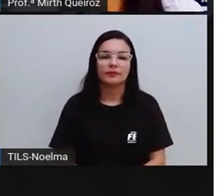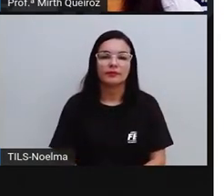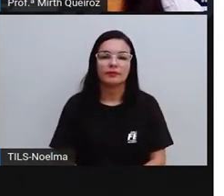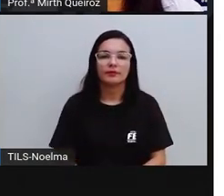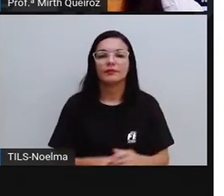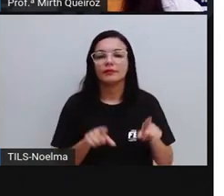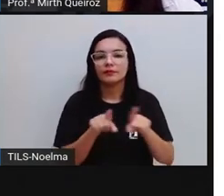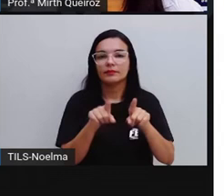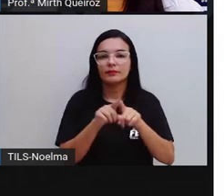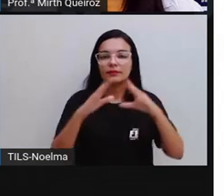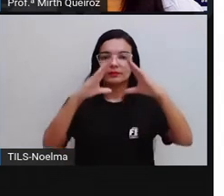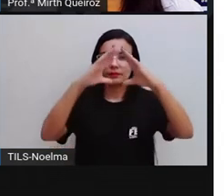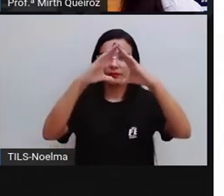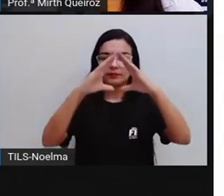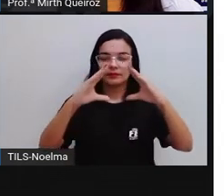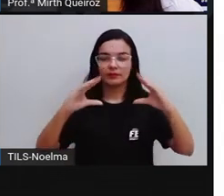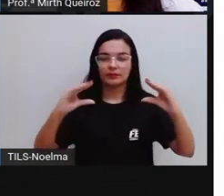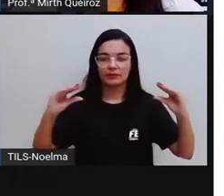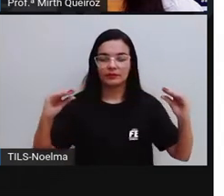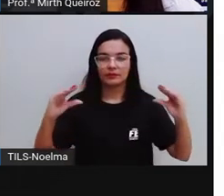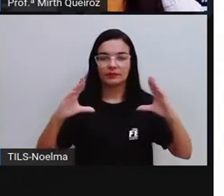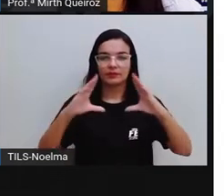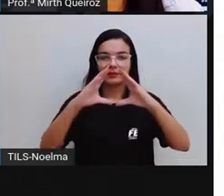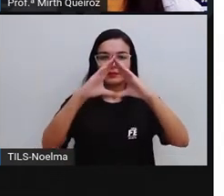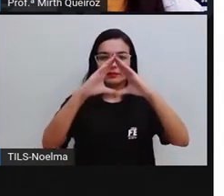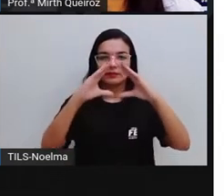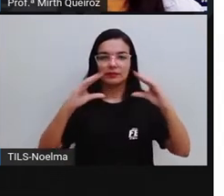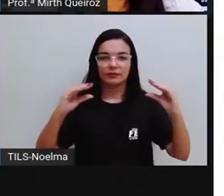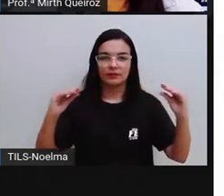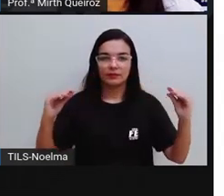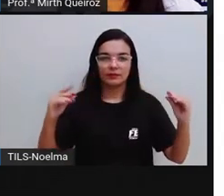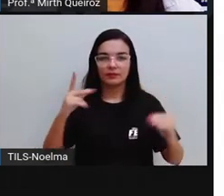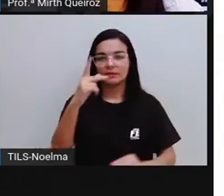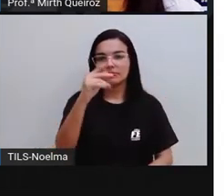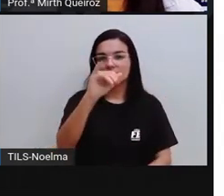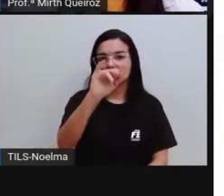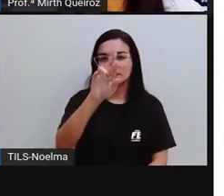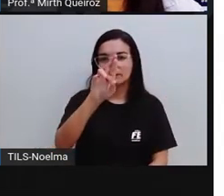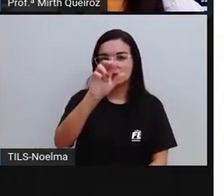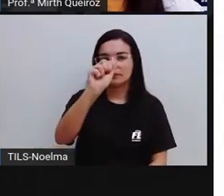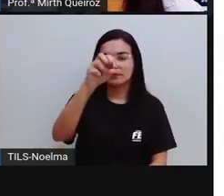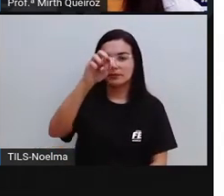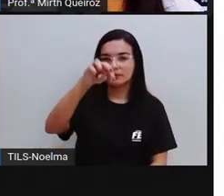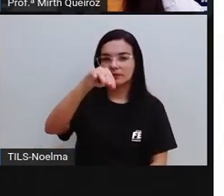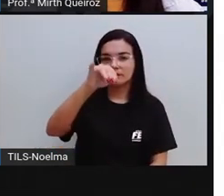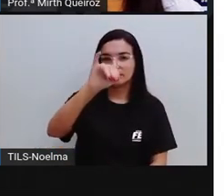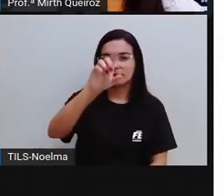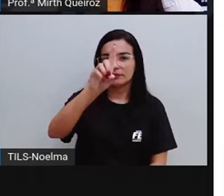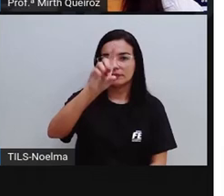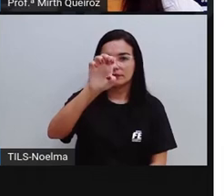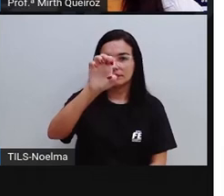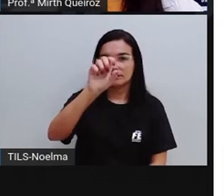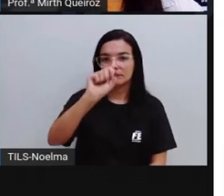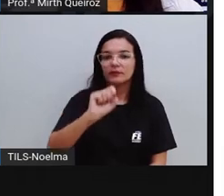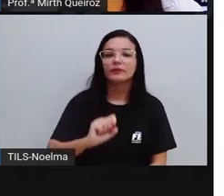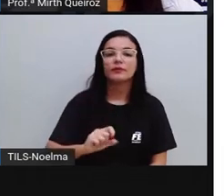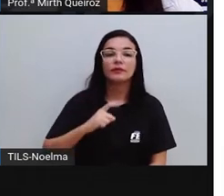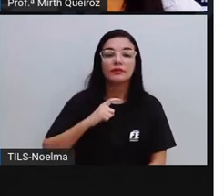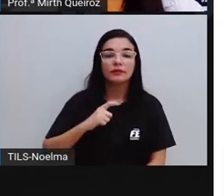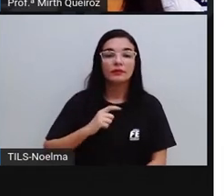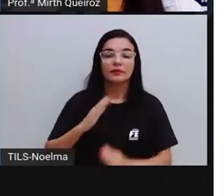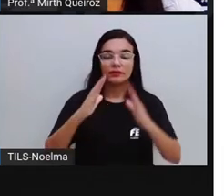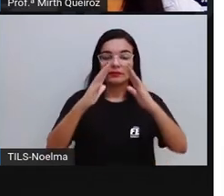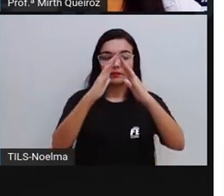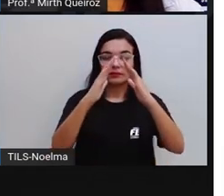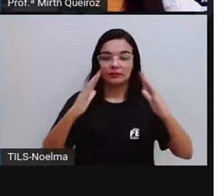temos a pirâmide de base quadrangular. Pirâmide, né? A pirâmide ela é formada por faces aí, em triângulo, certo?